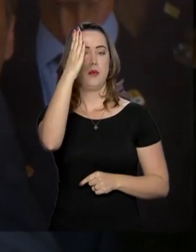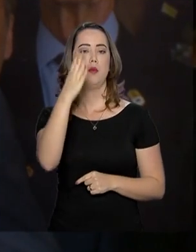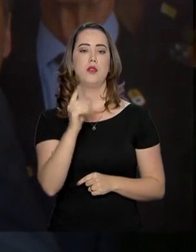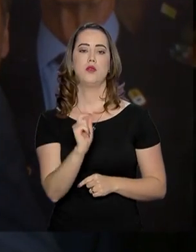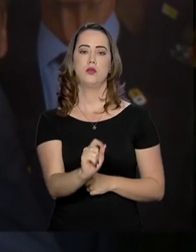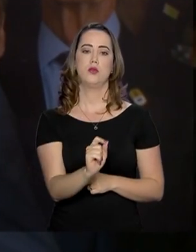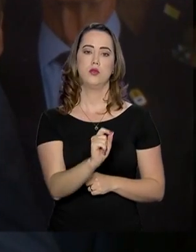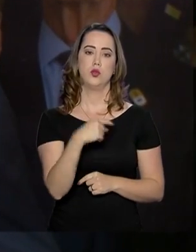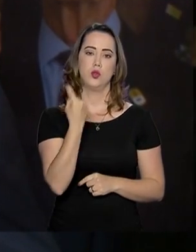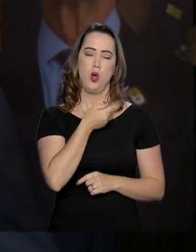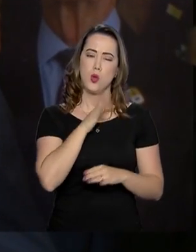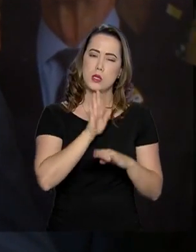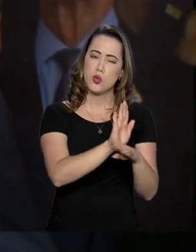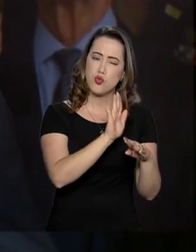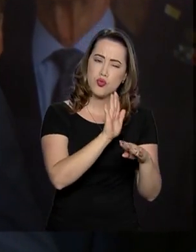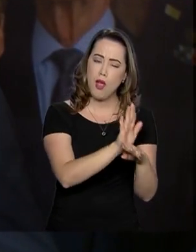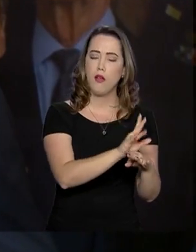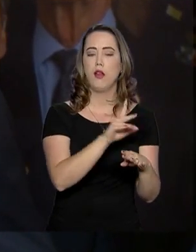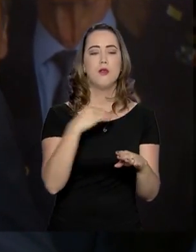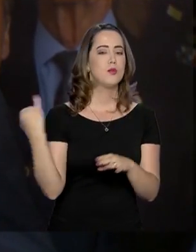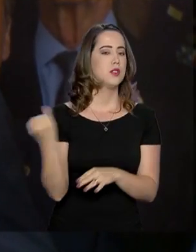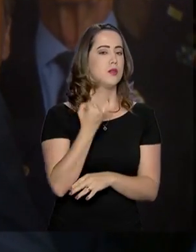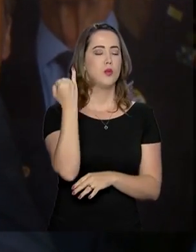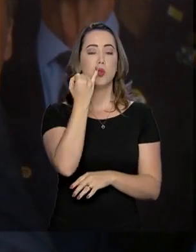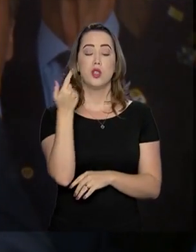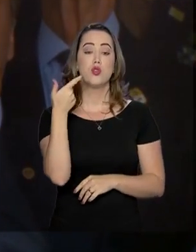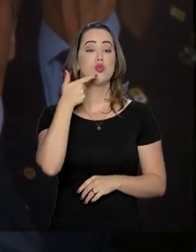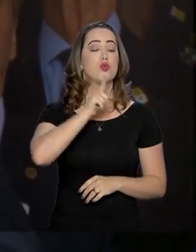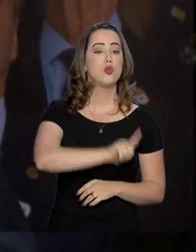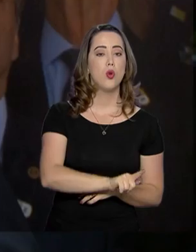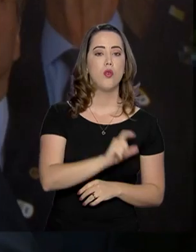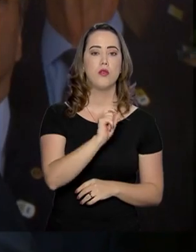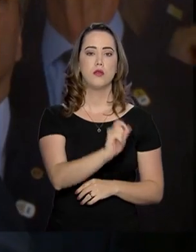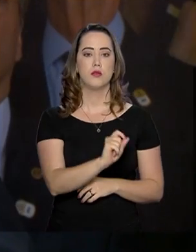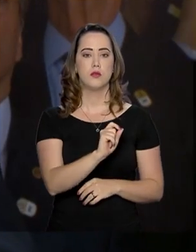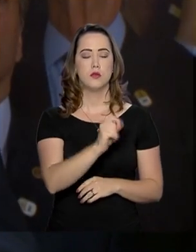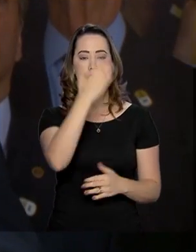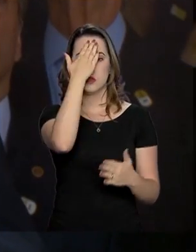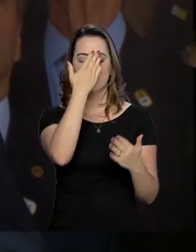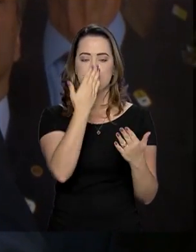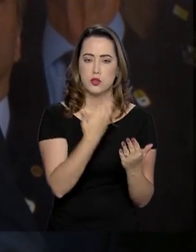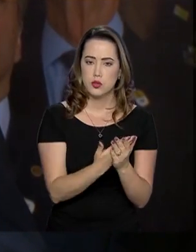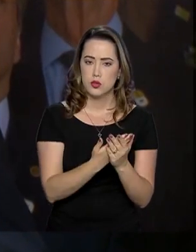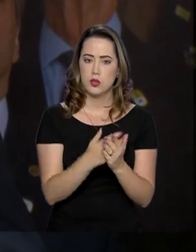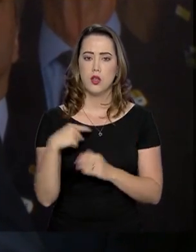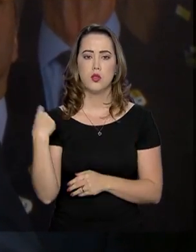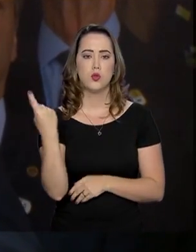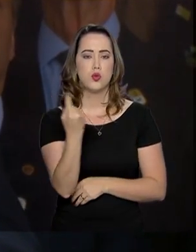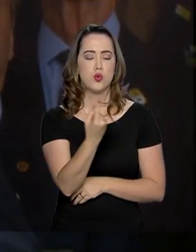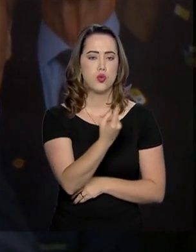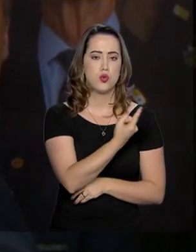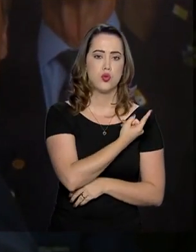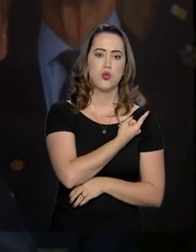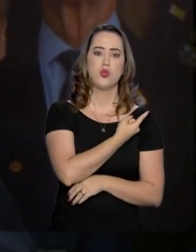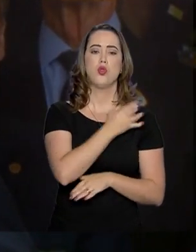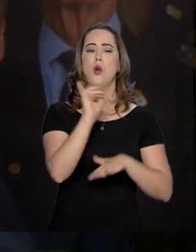ajudaremos e muito a resgatar a credibilidade de nossas